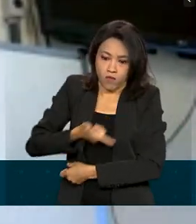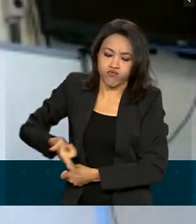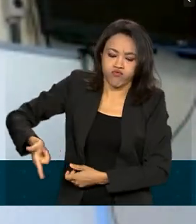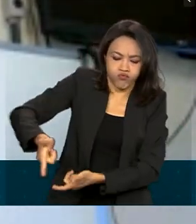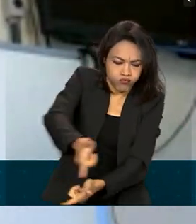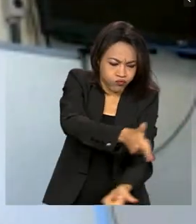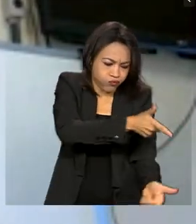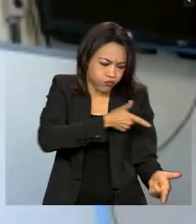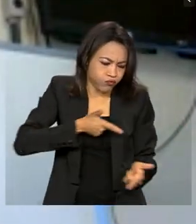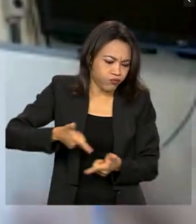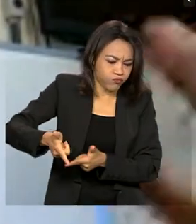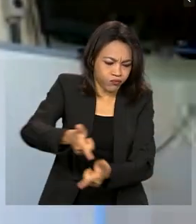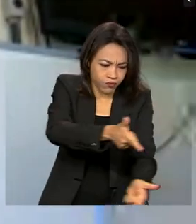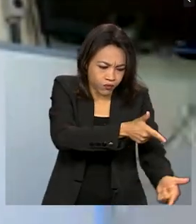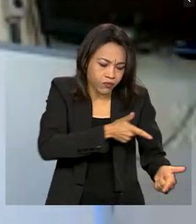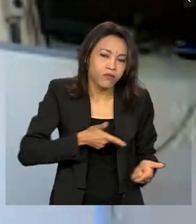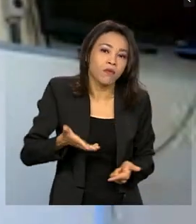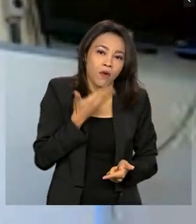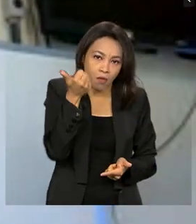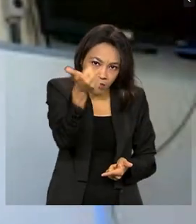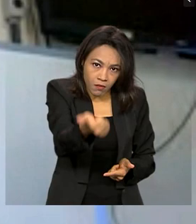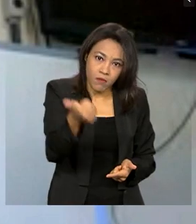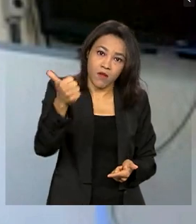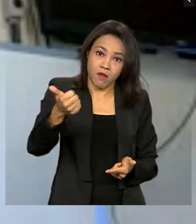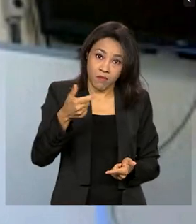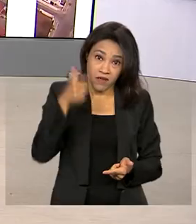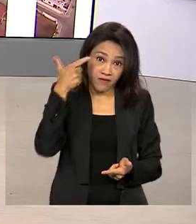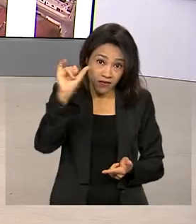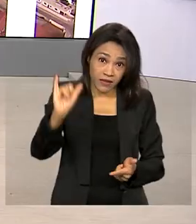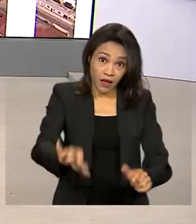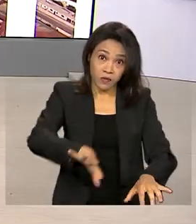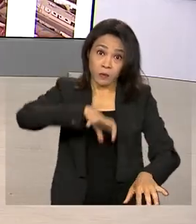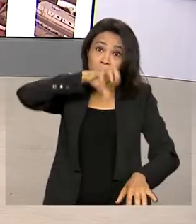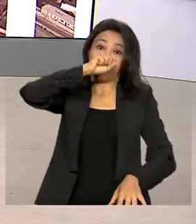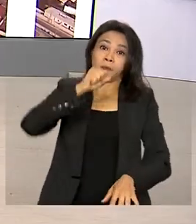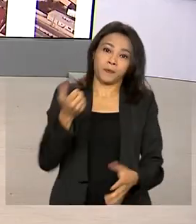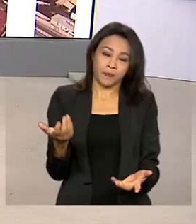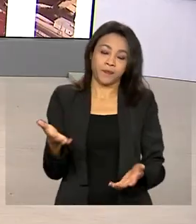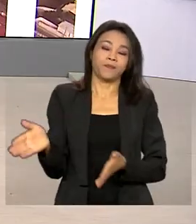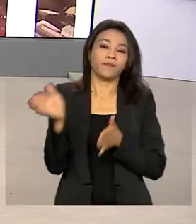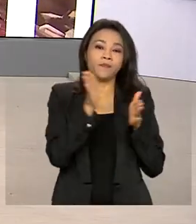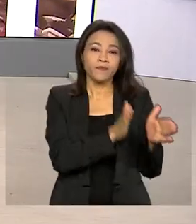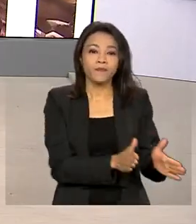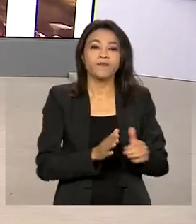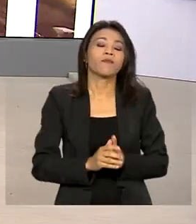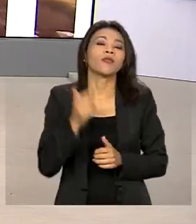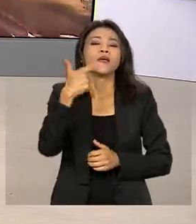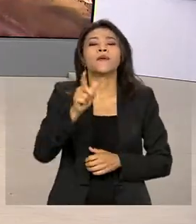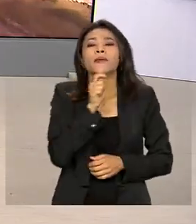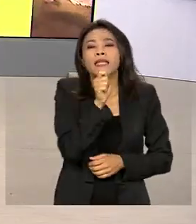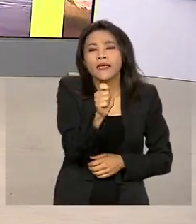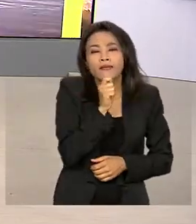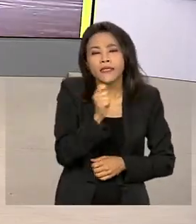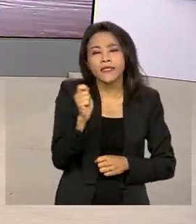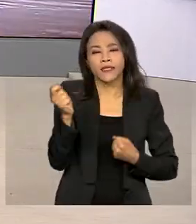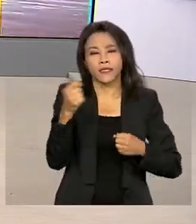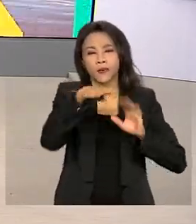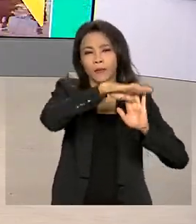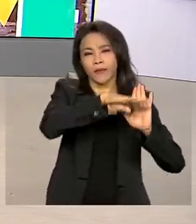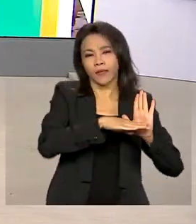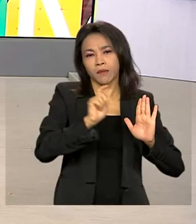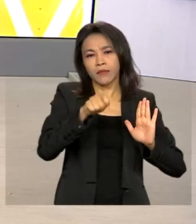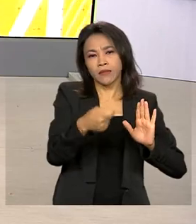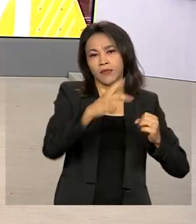junto com água sanitária, para você evitar essa aspersão. Em entrevista ao programa de Rádio A Voz do Brasil, o